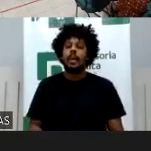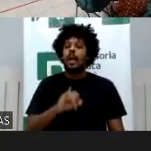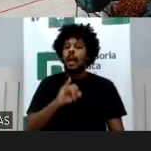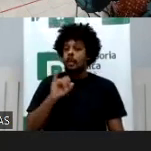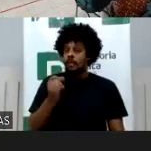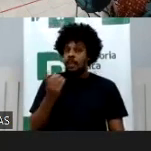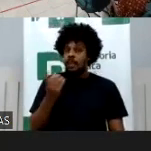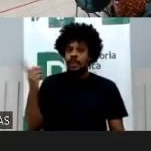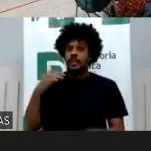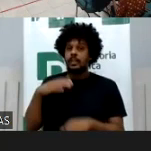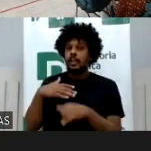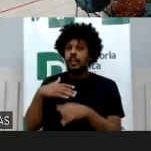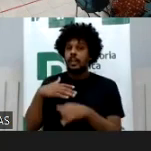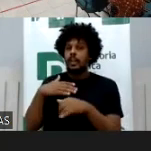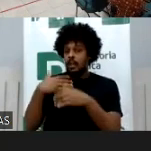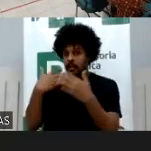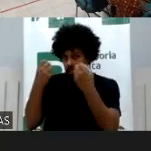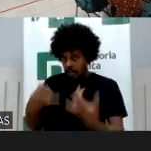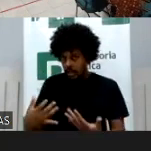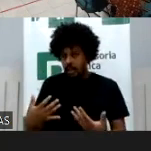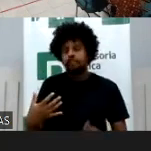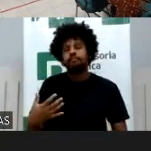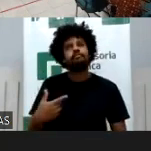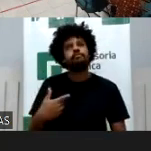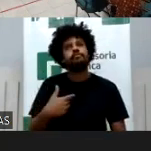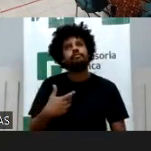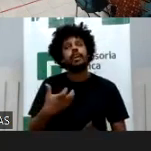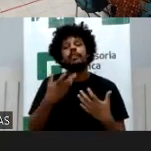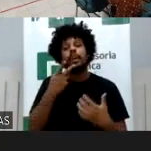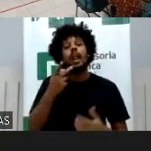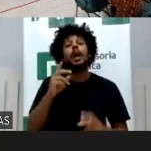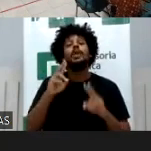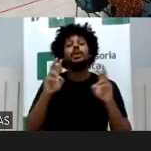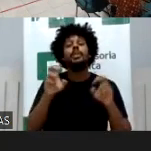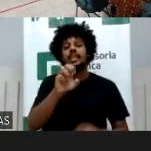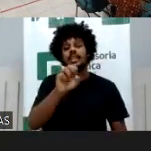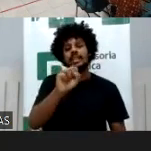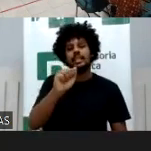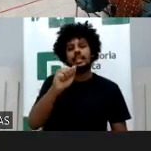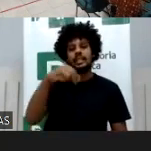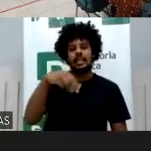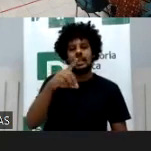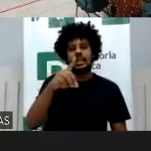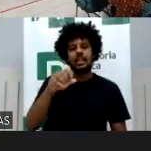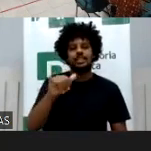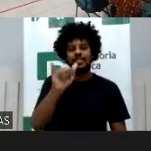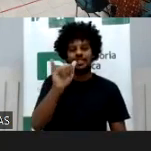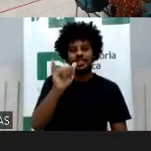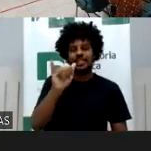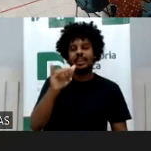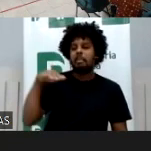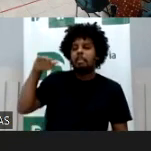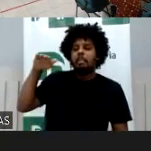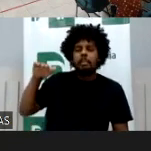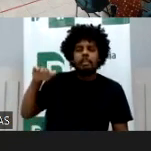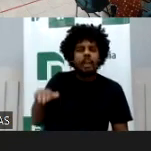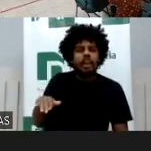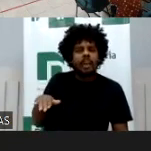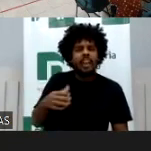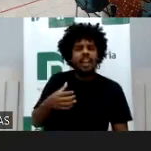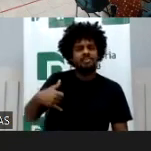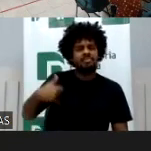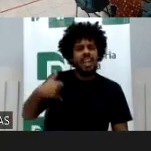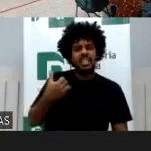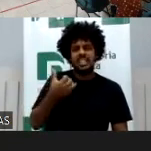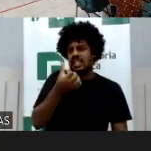um caso muito clássico que é o de Sandy, Sandy foi uma criança super exposta desde seis anos de